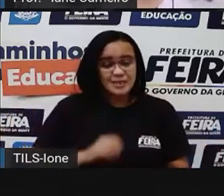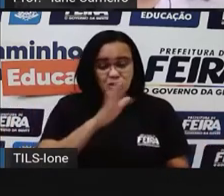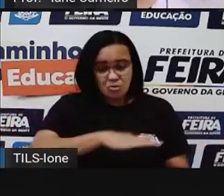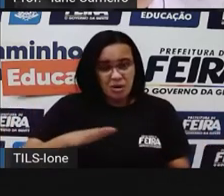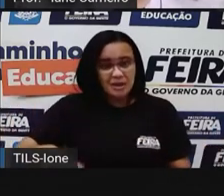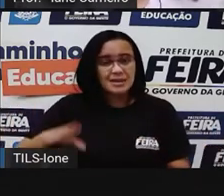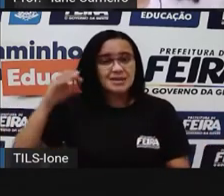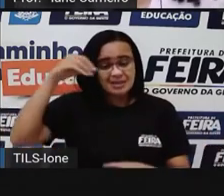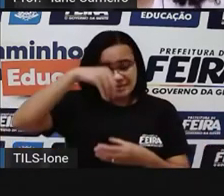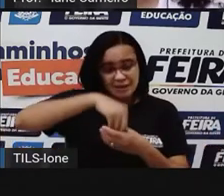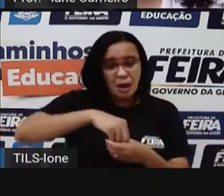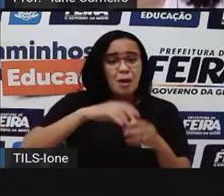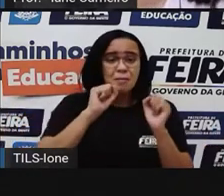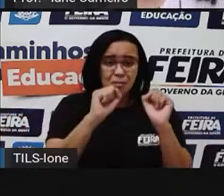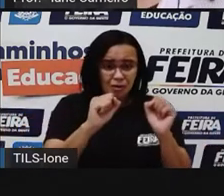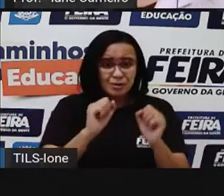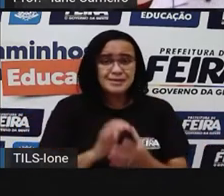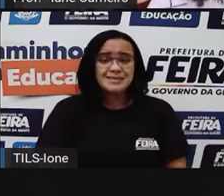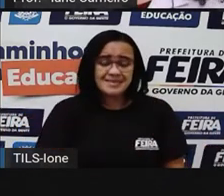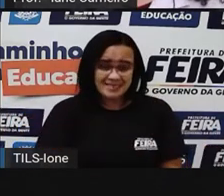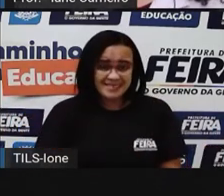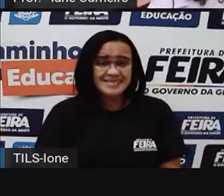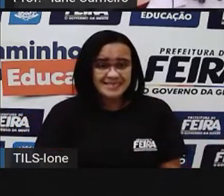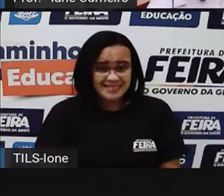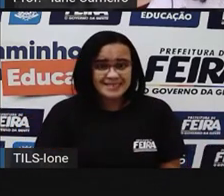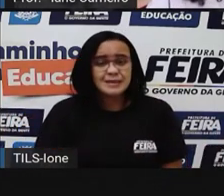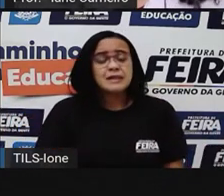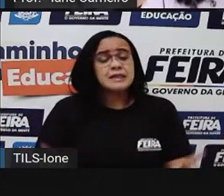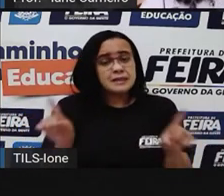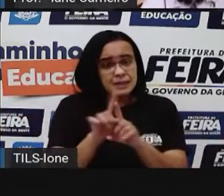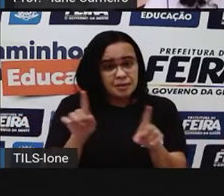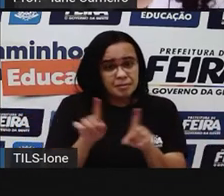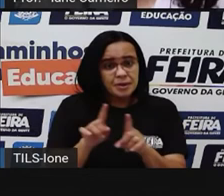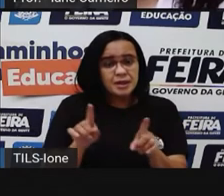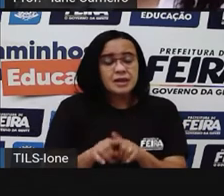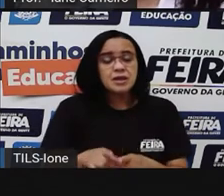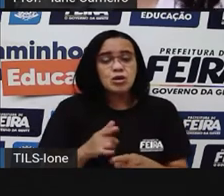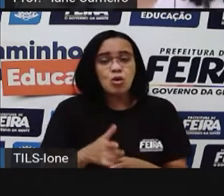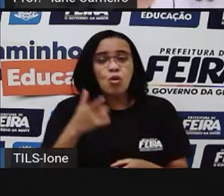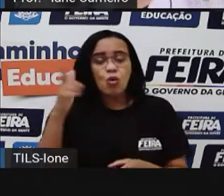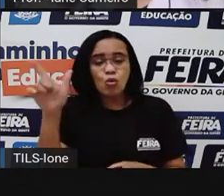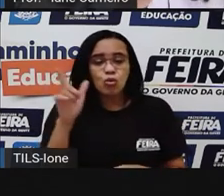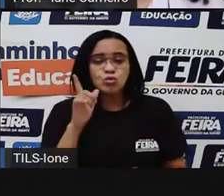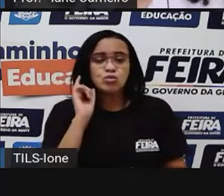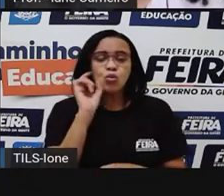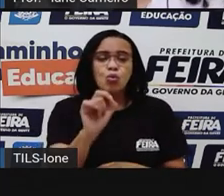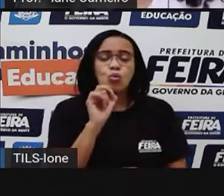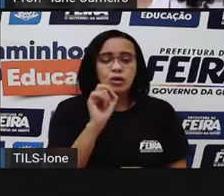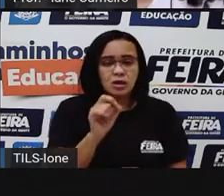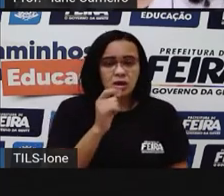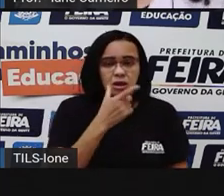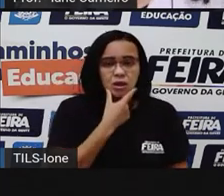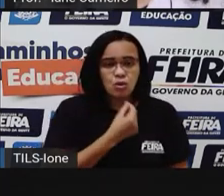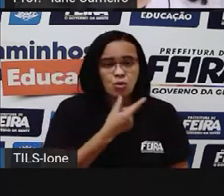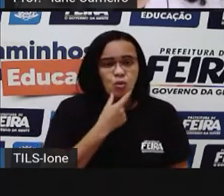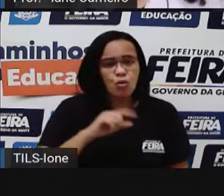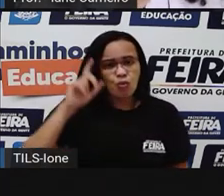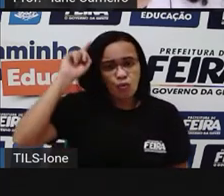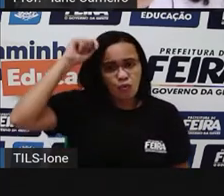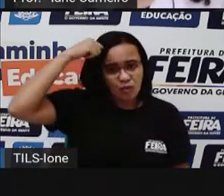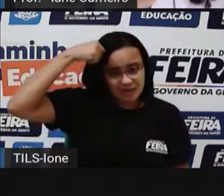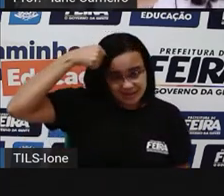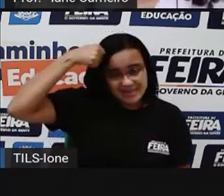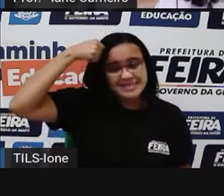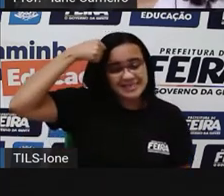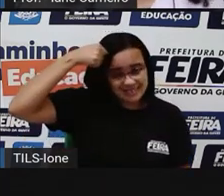O negrinho do pastoreiro, pastoreio, também é uma história bem interessante pra vocês conhecerem, né? Ele vive nos